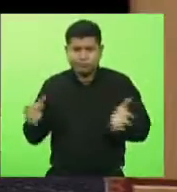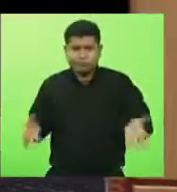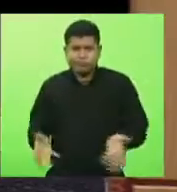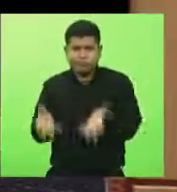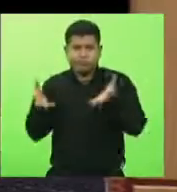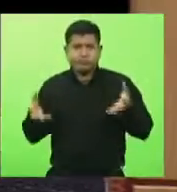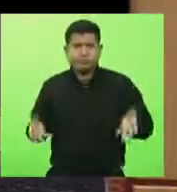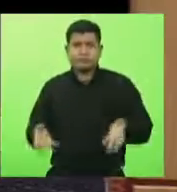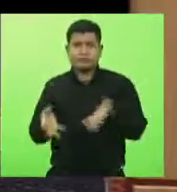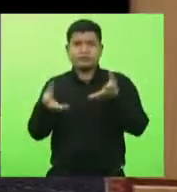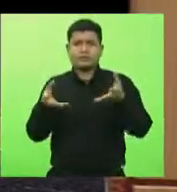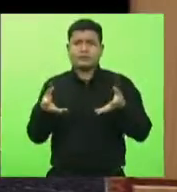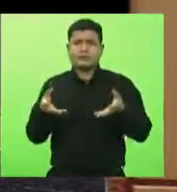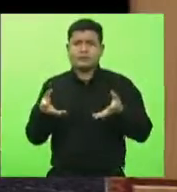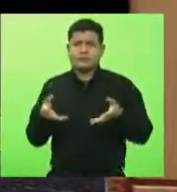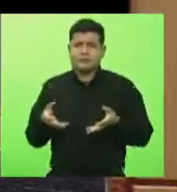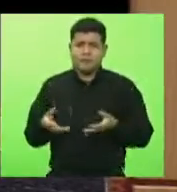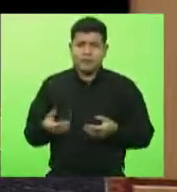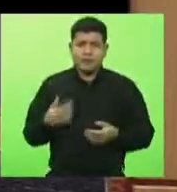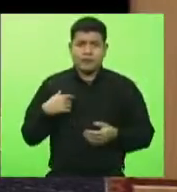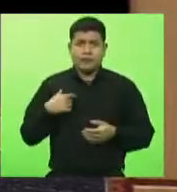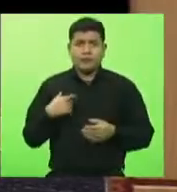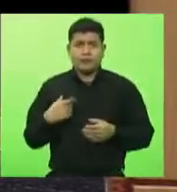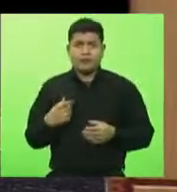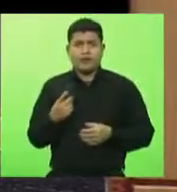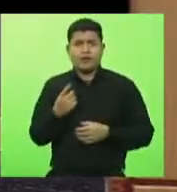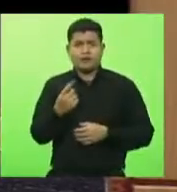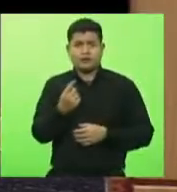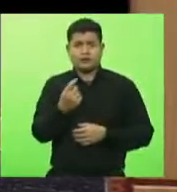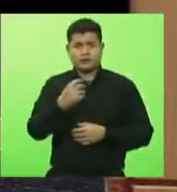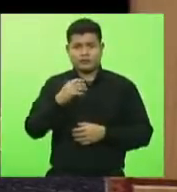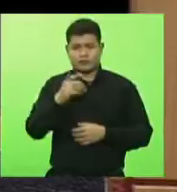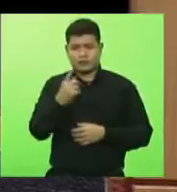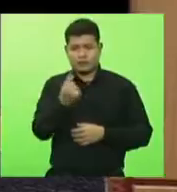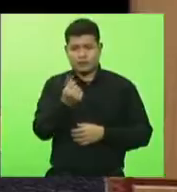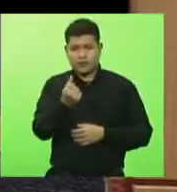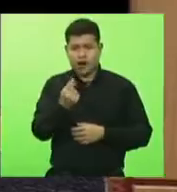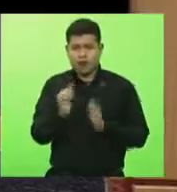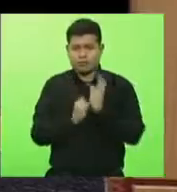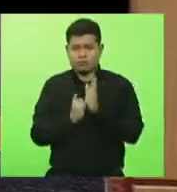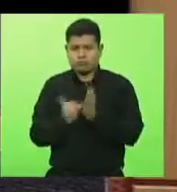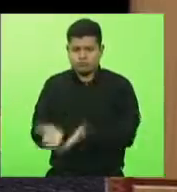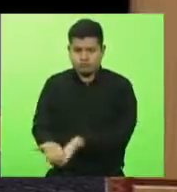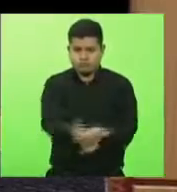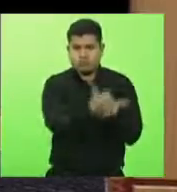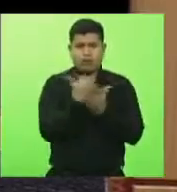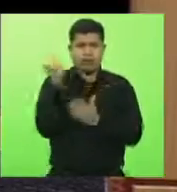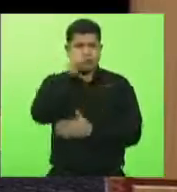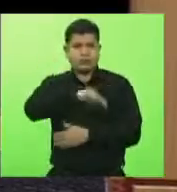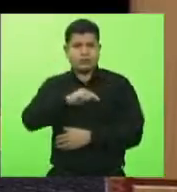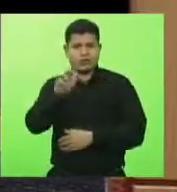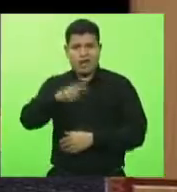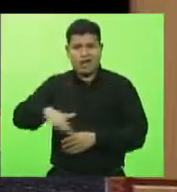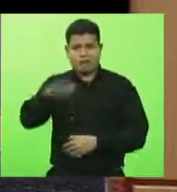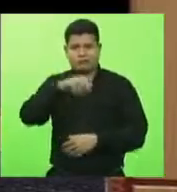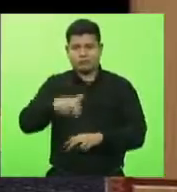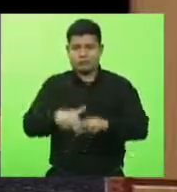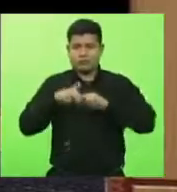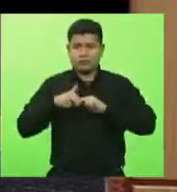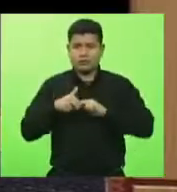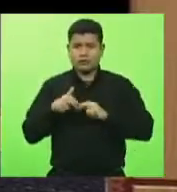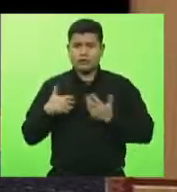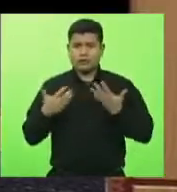trazer dividendos e riquezas para a nossa região. Então, por isso, eu quero